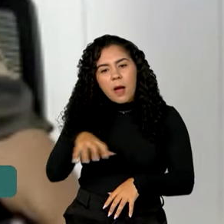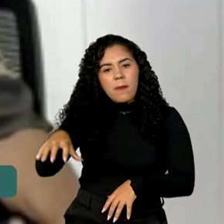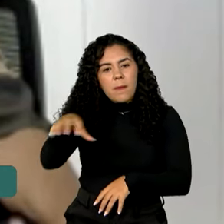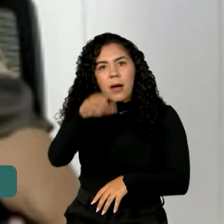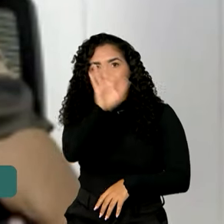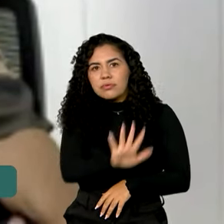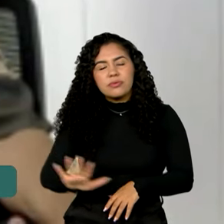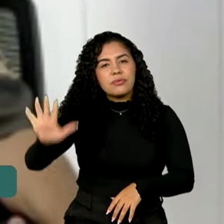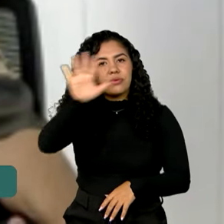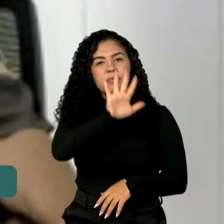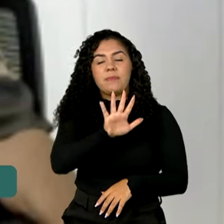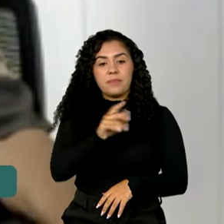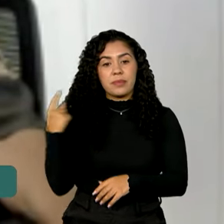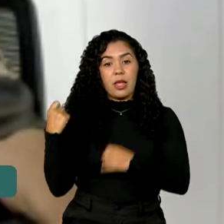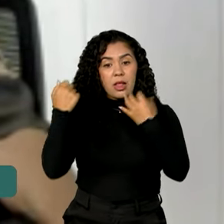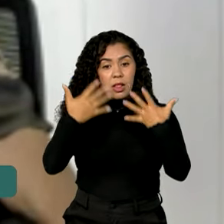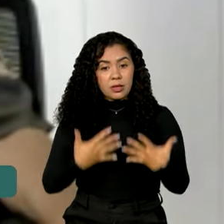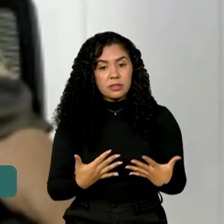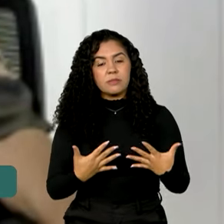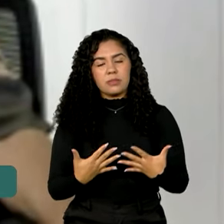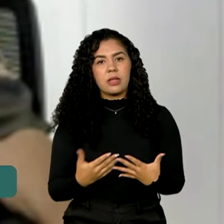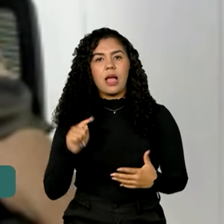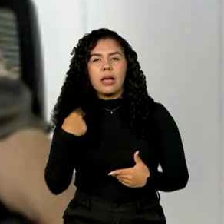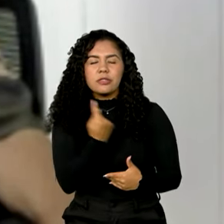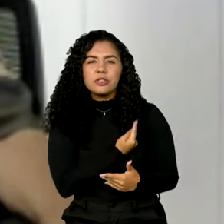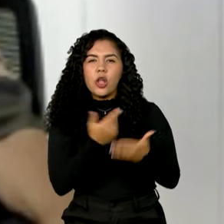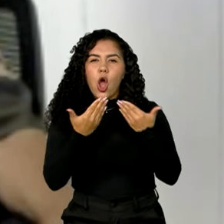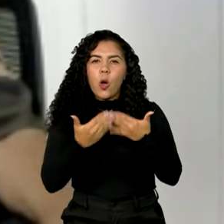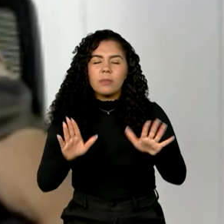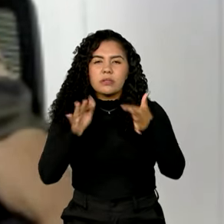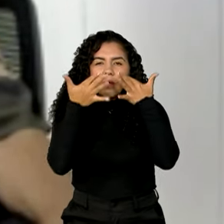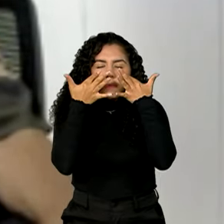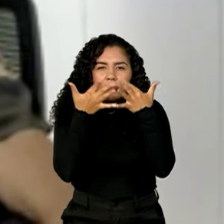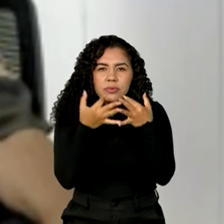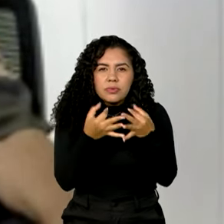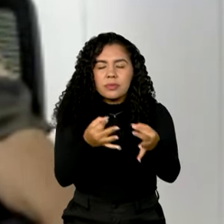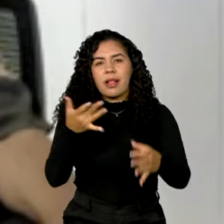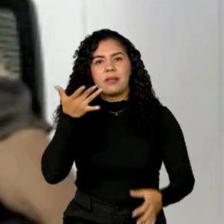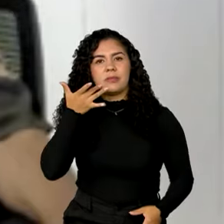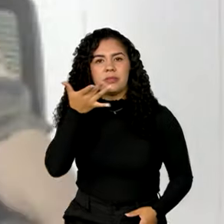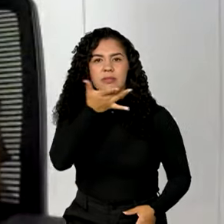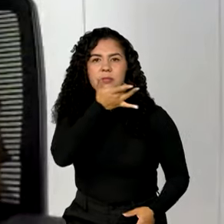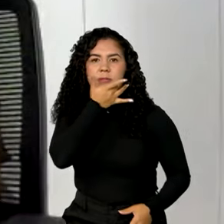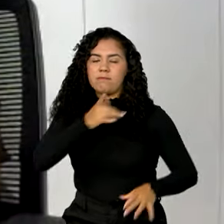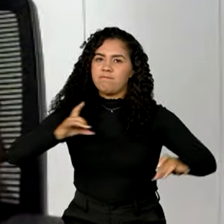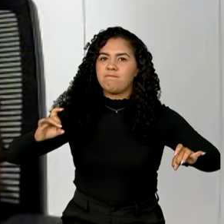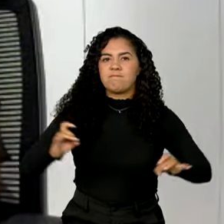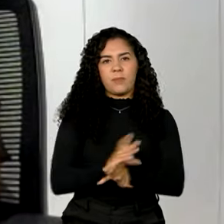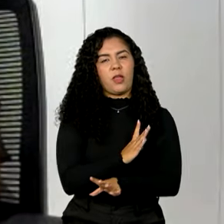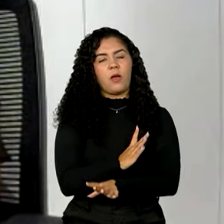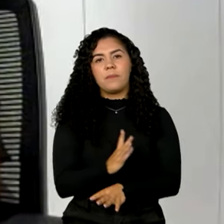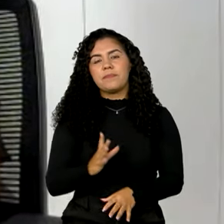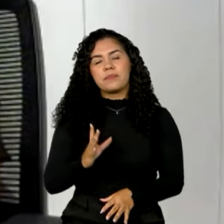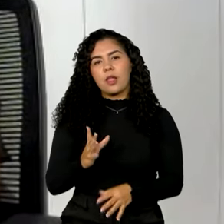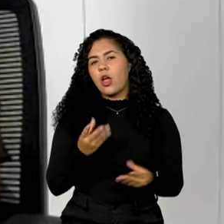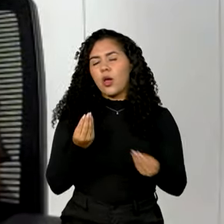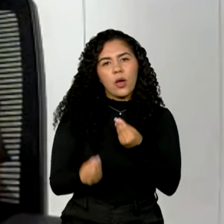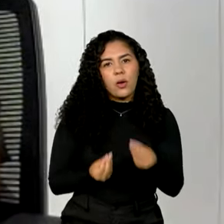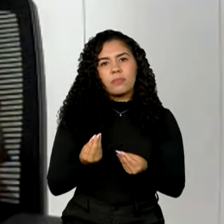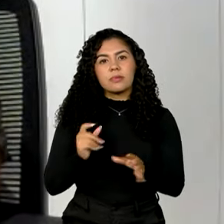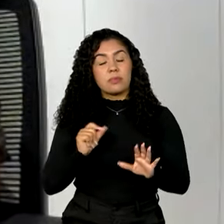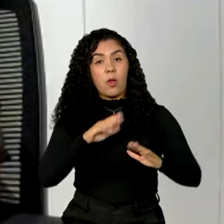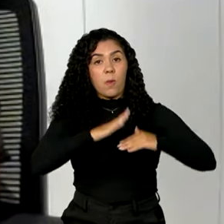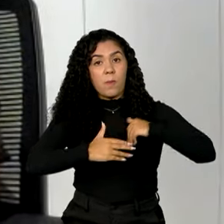passou a ter também um cuidado em saúde bucal mais integral, fazendo com que o